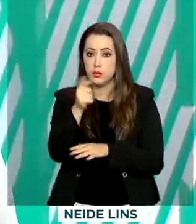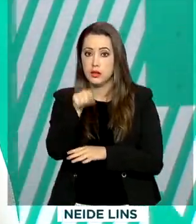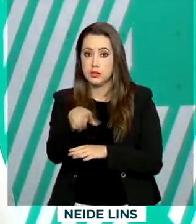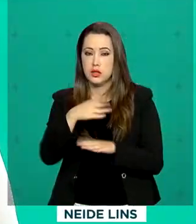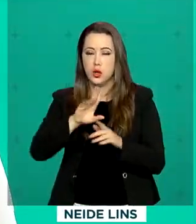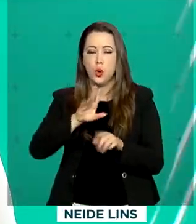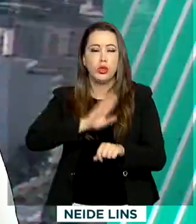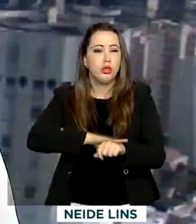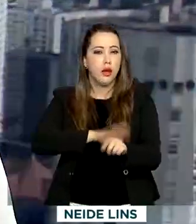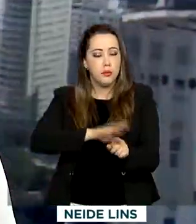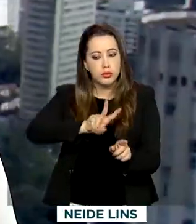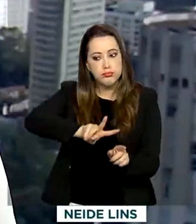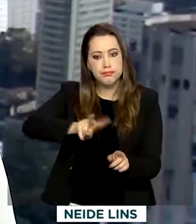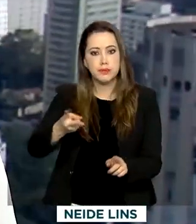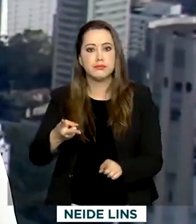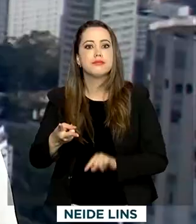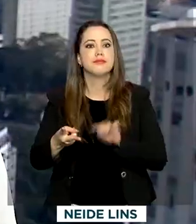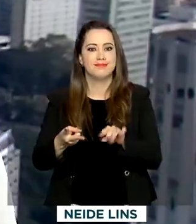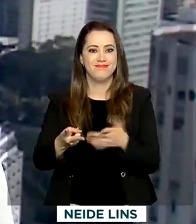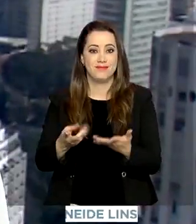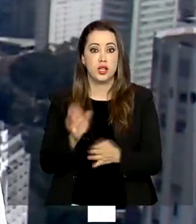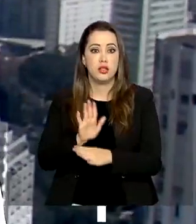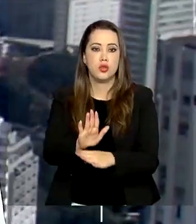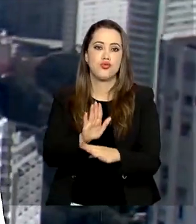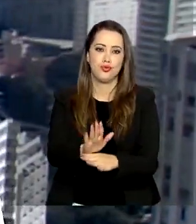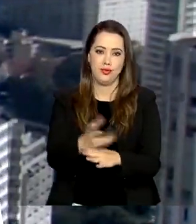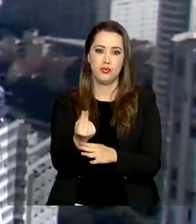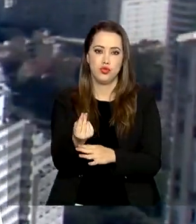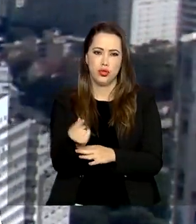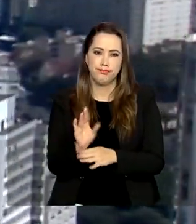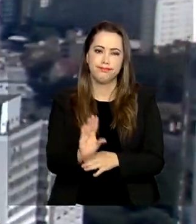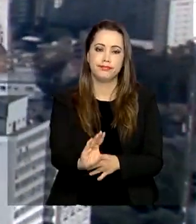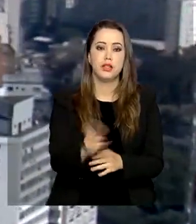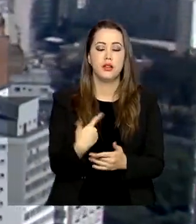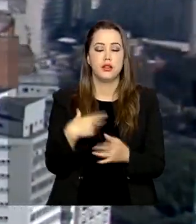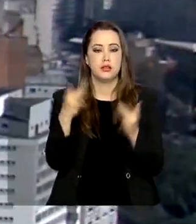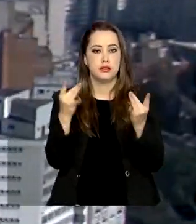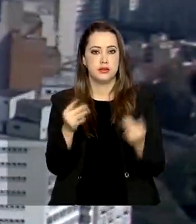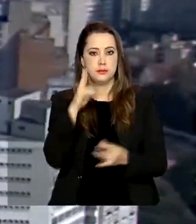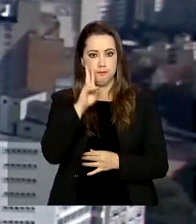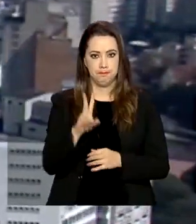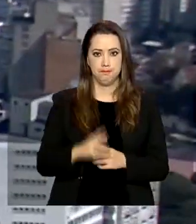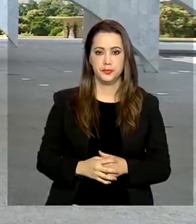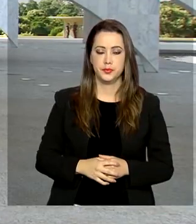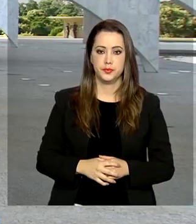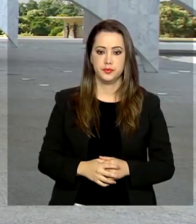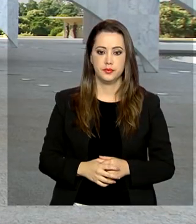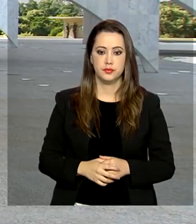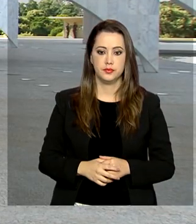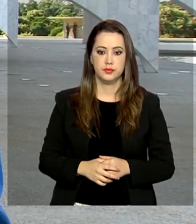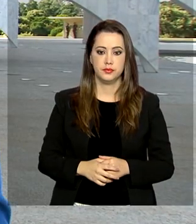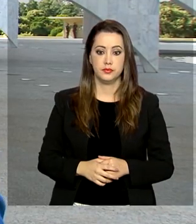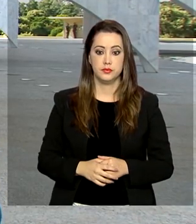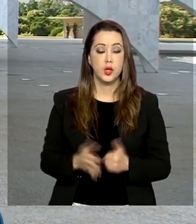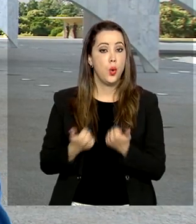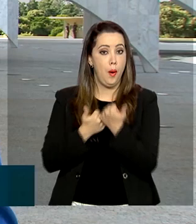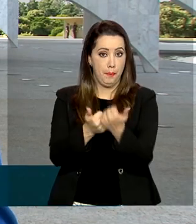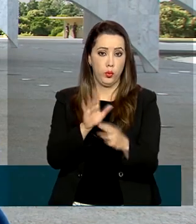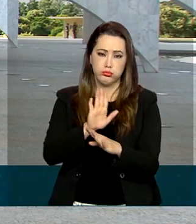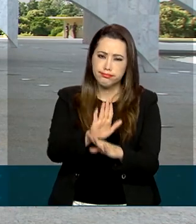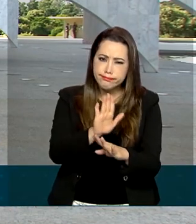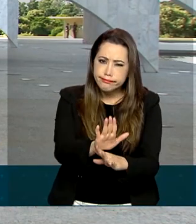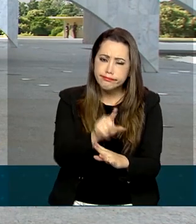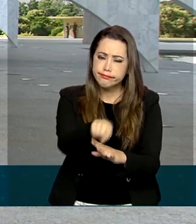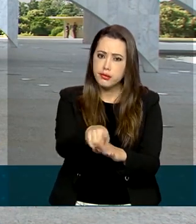a prorrogação do benefício. As informações com Luciana Colares de Holanda. O auxílio emergencial